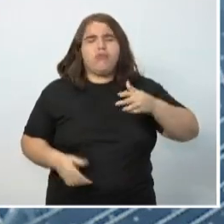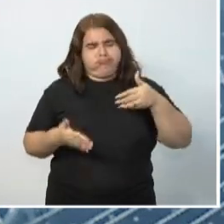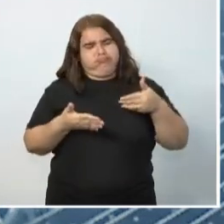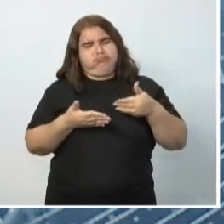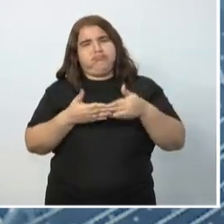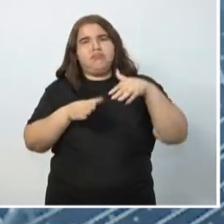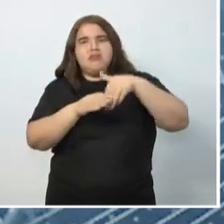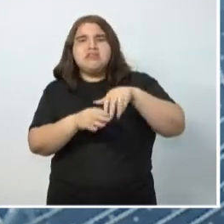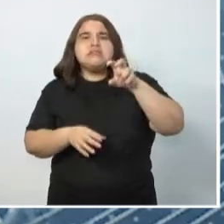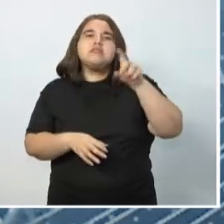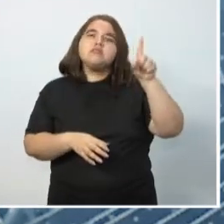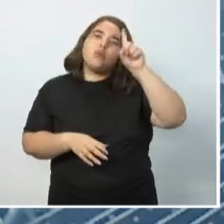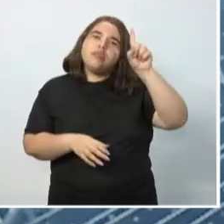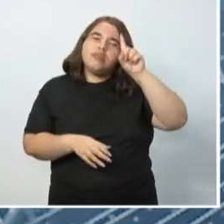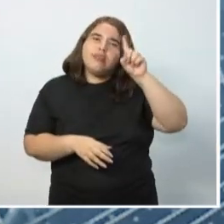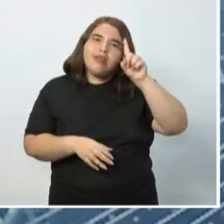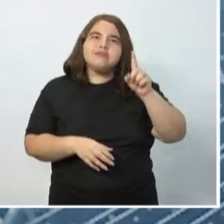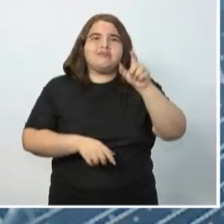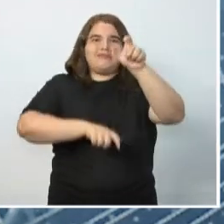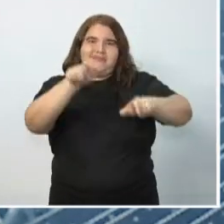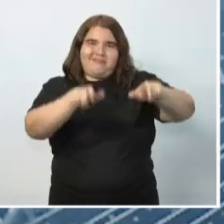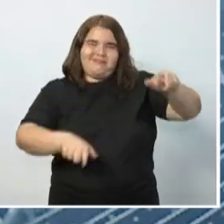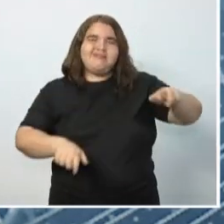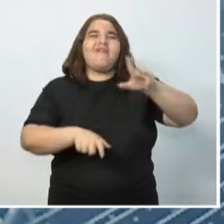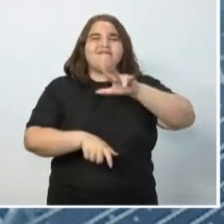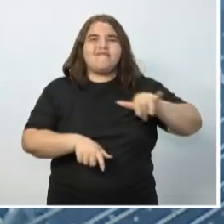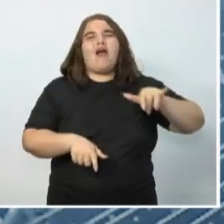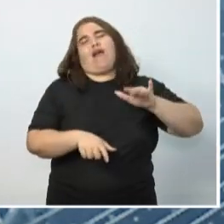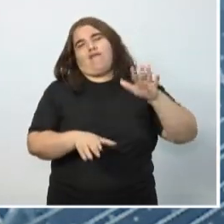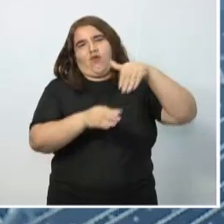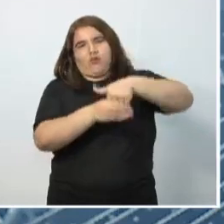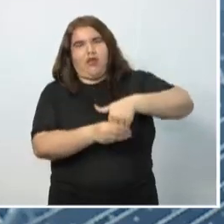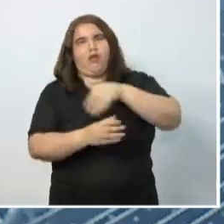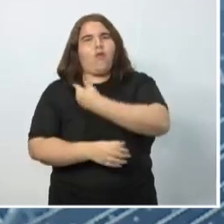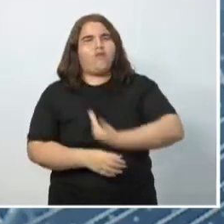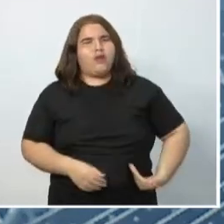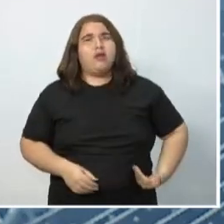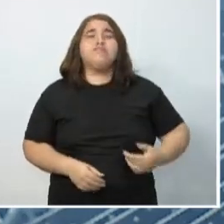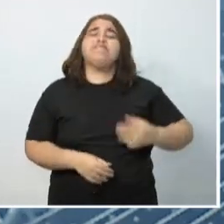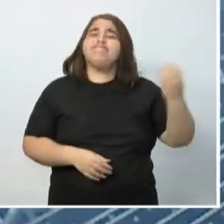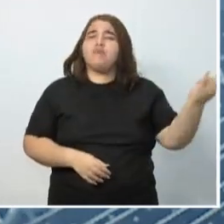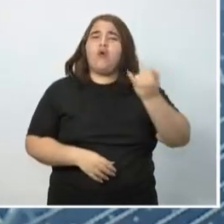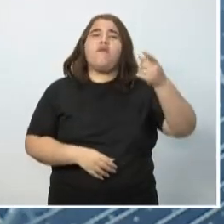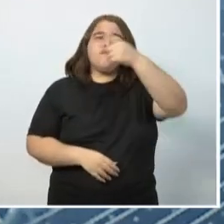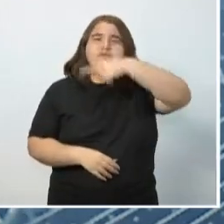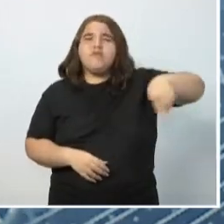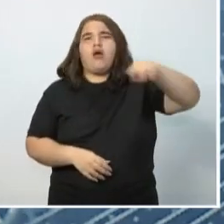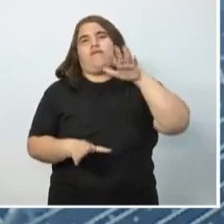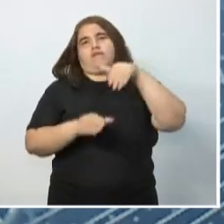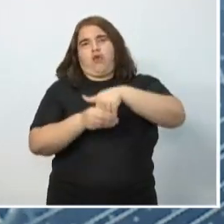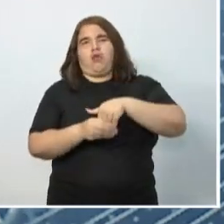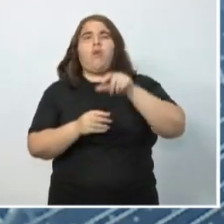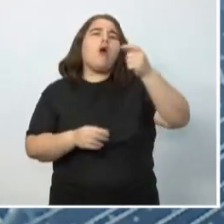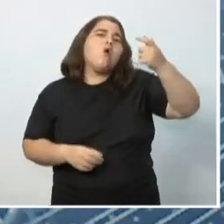eleições. Daqui a cinco dias, o pernambucano vai escolher o seu governante. É importante que você exerça o direito do seu voto, com